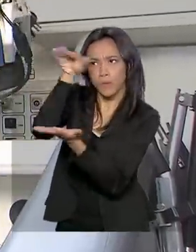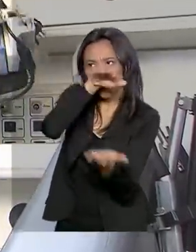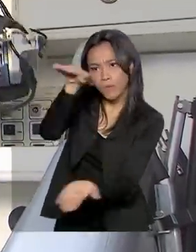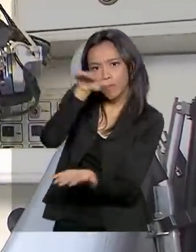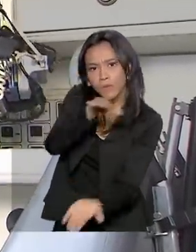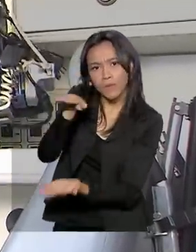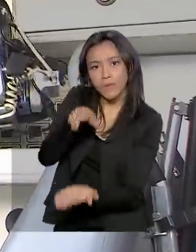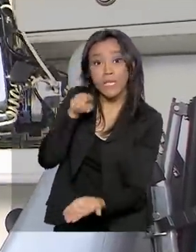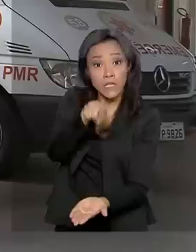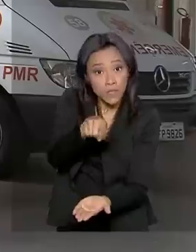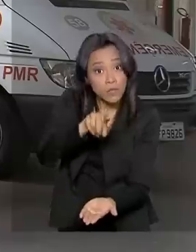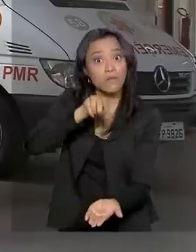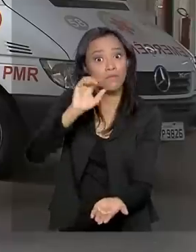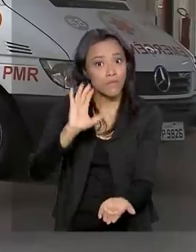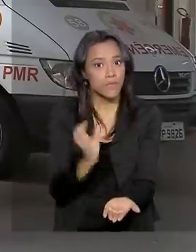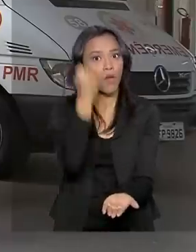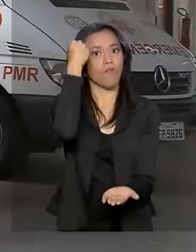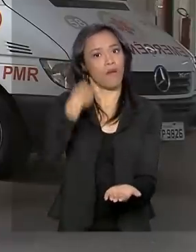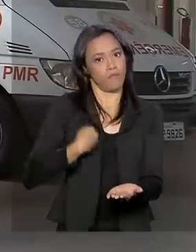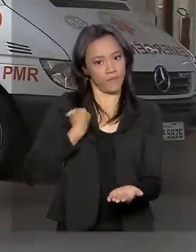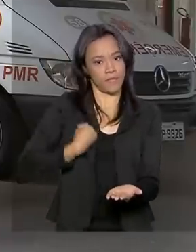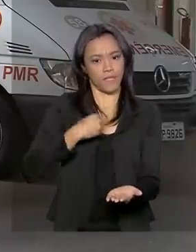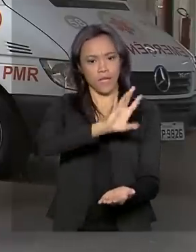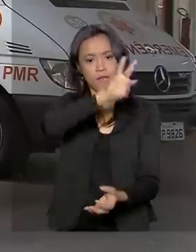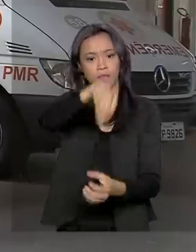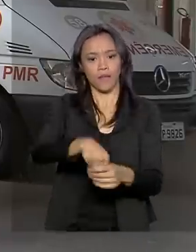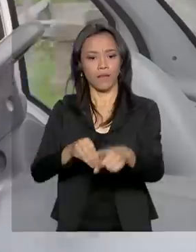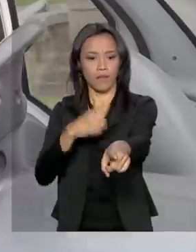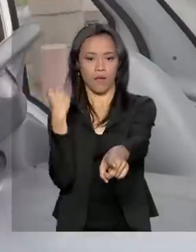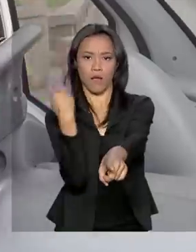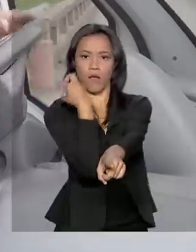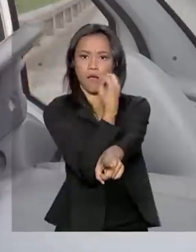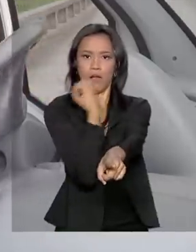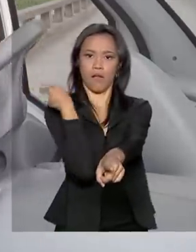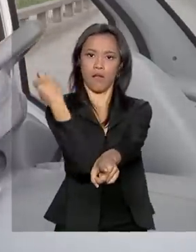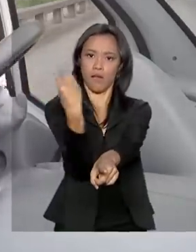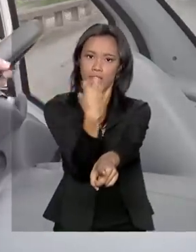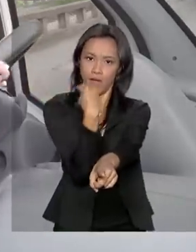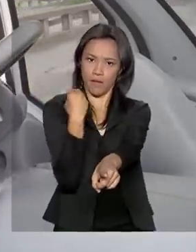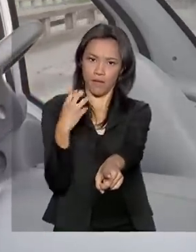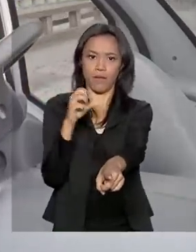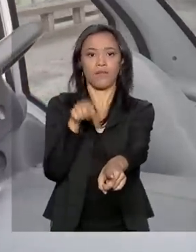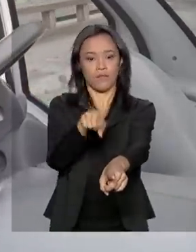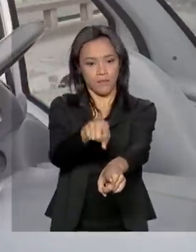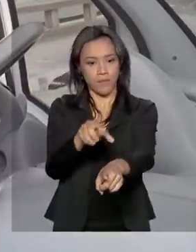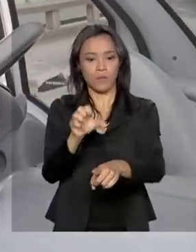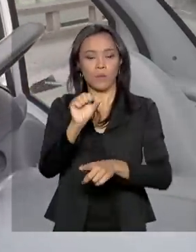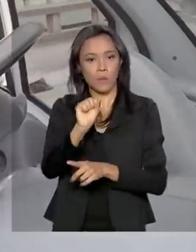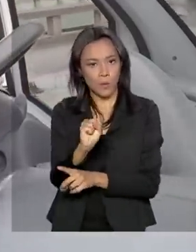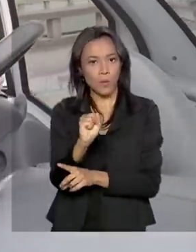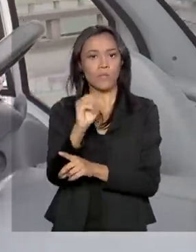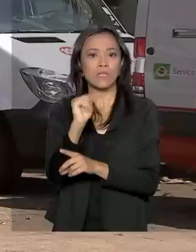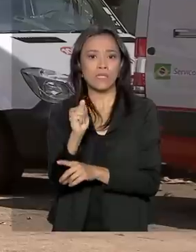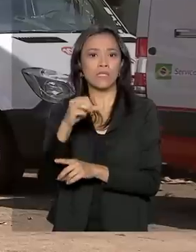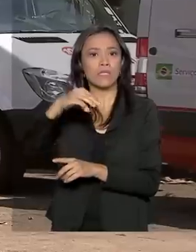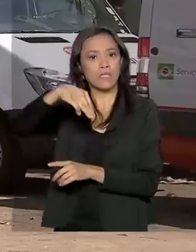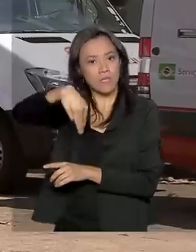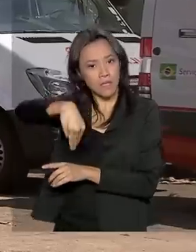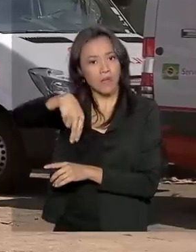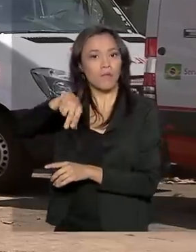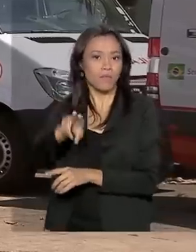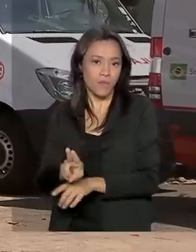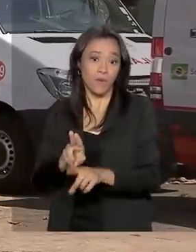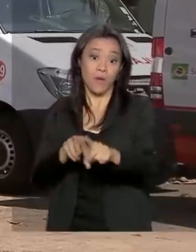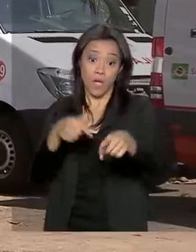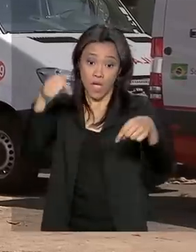de salvar vidas e está dentro de ambulâncias do SAMU, o Serviço de Atendimento Móvel de Urgência e Emergência. Esse